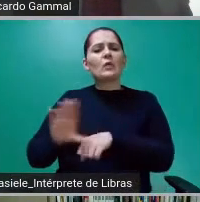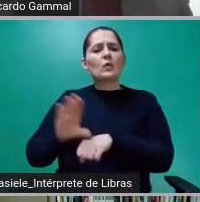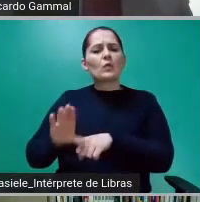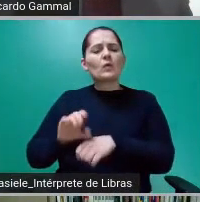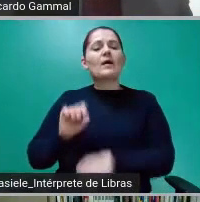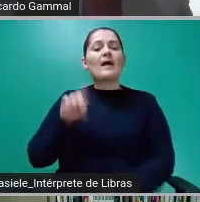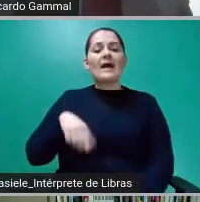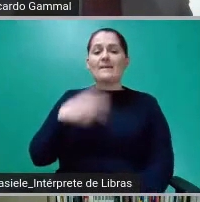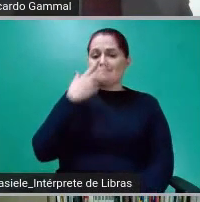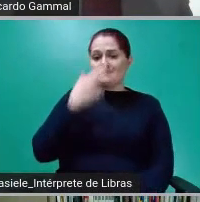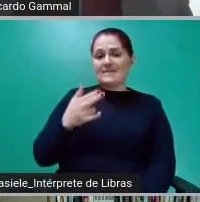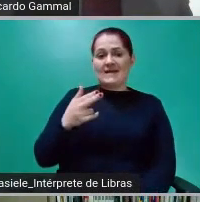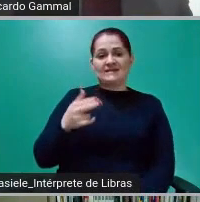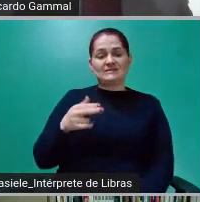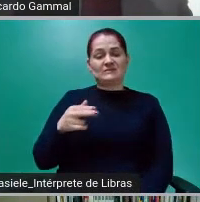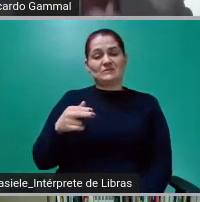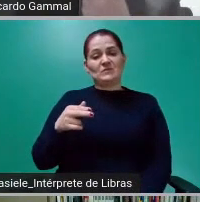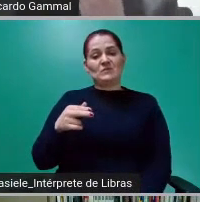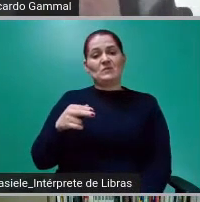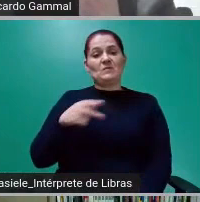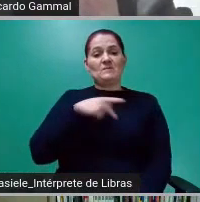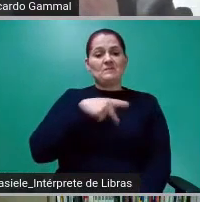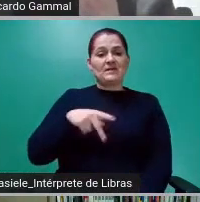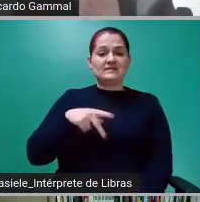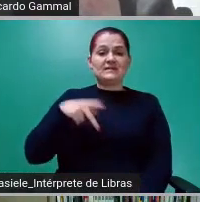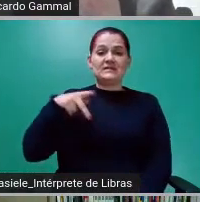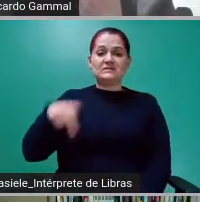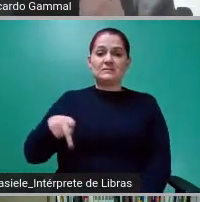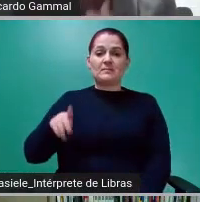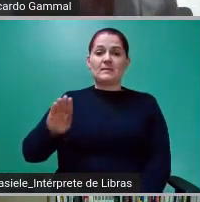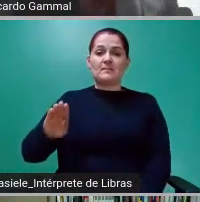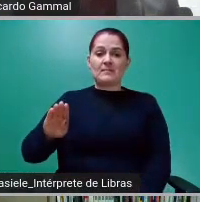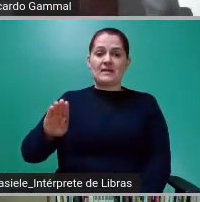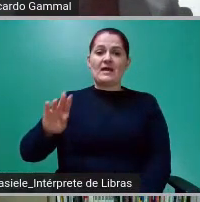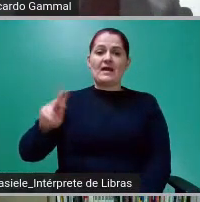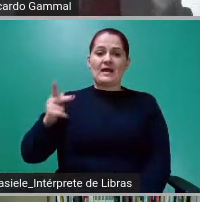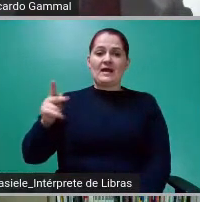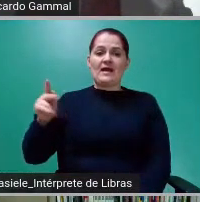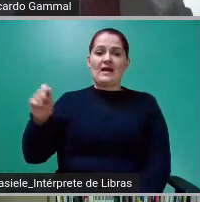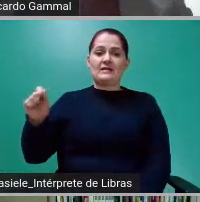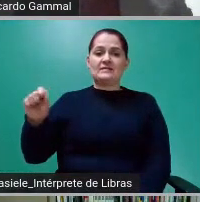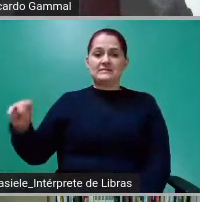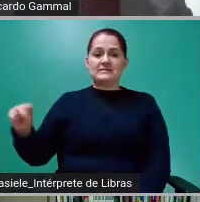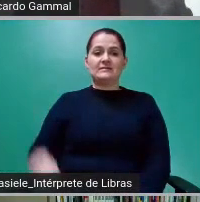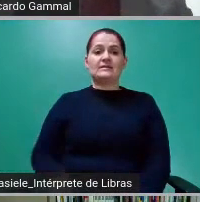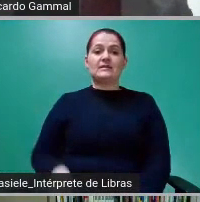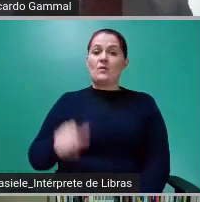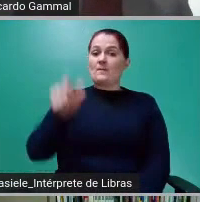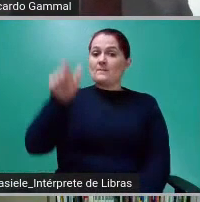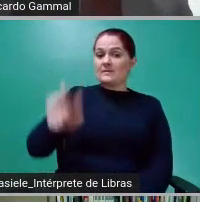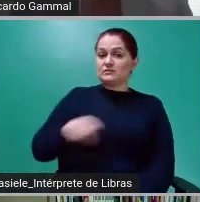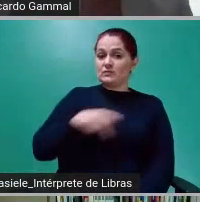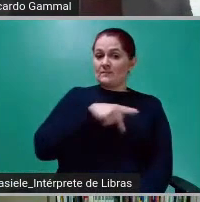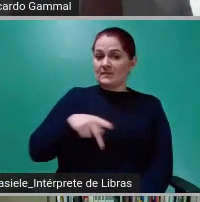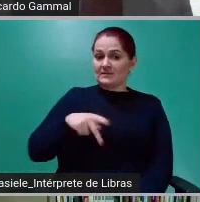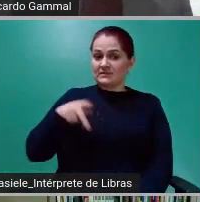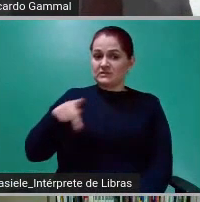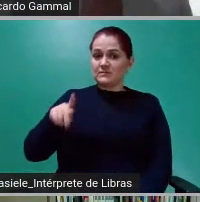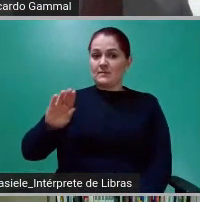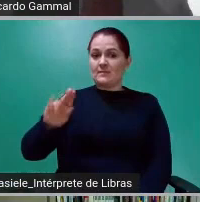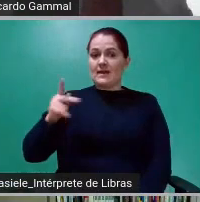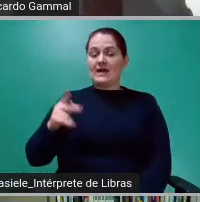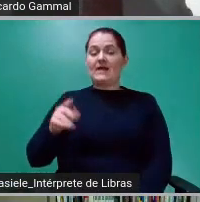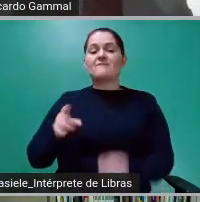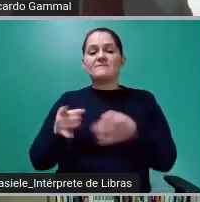mesma pessoa vendia curso, tinha uma consultoria, foi presidente da PBH Ativos SA, ele foi